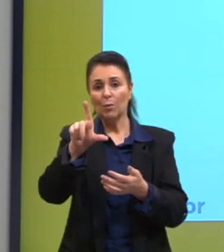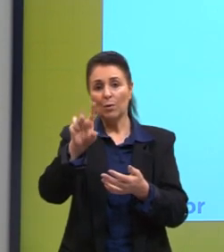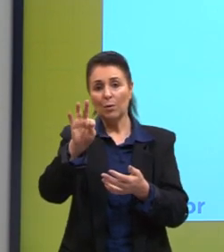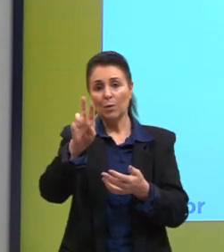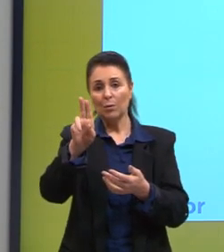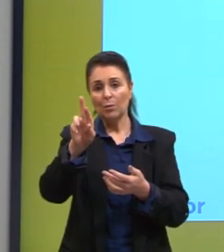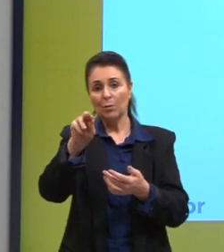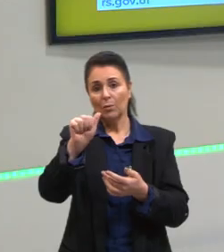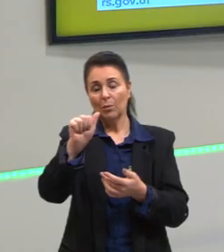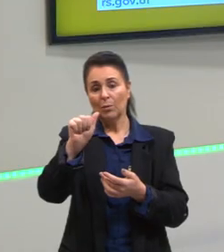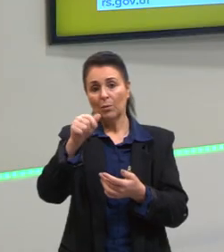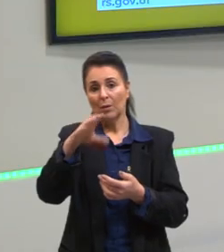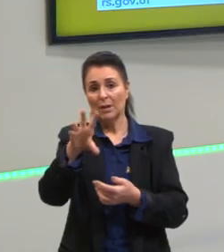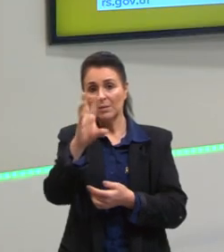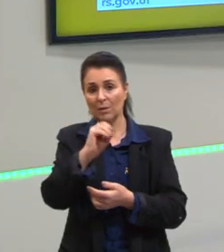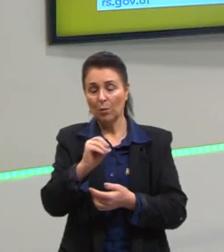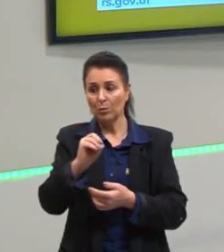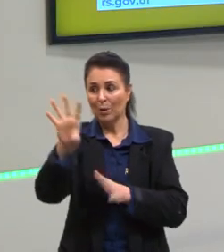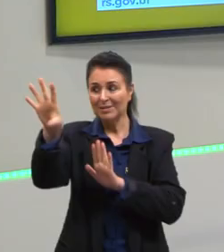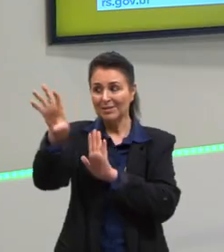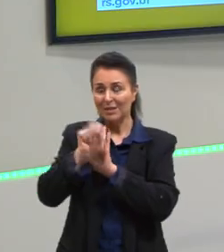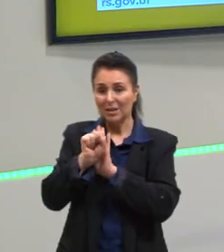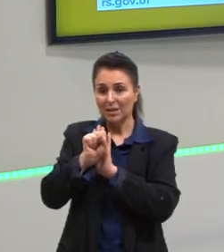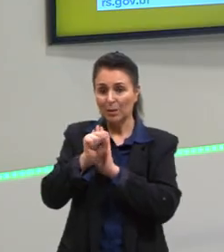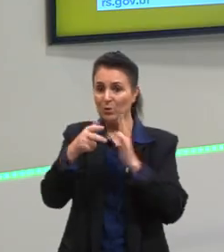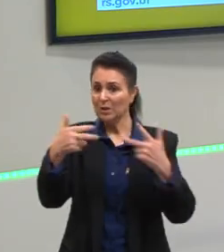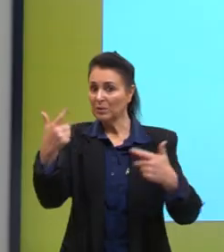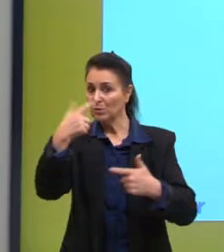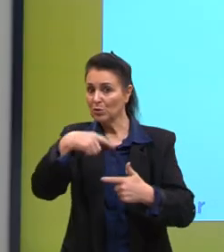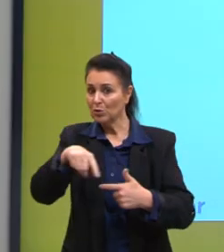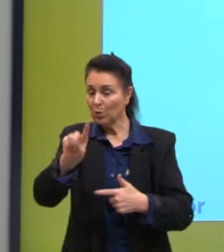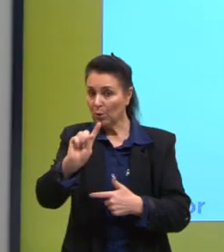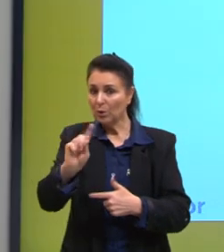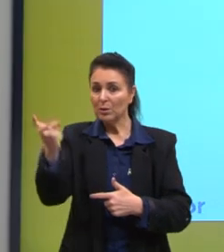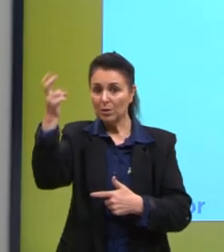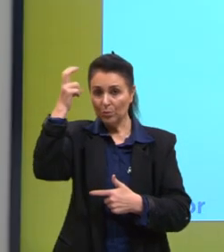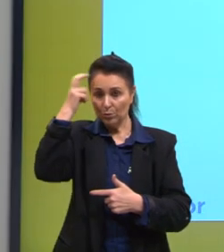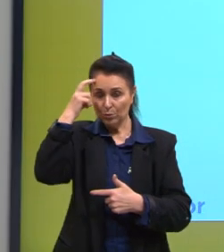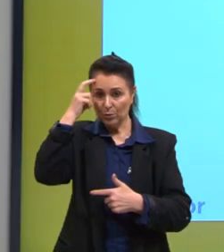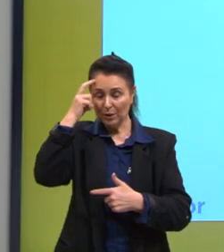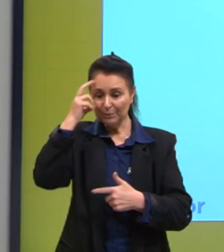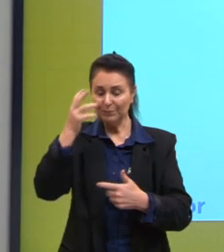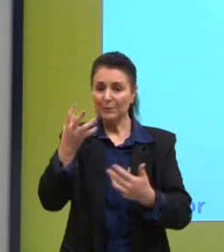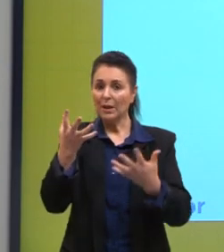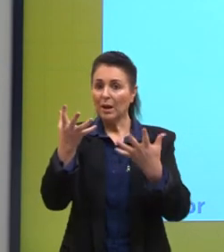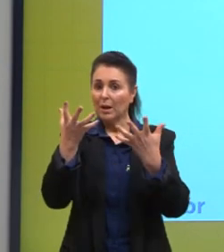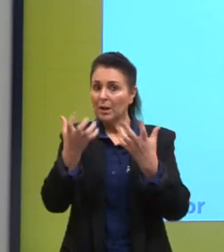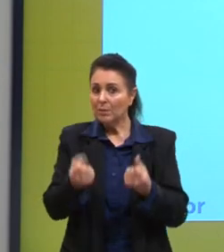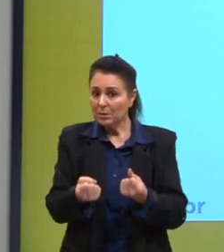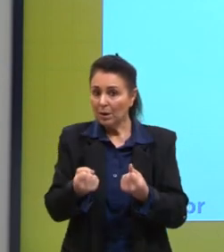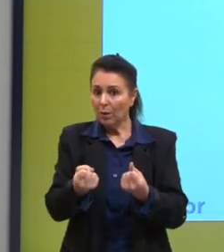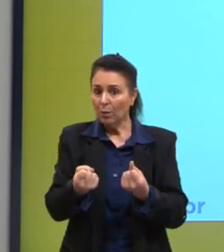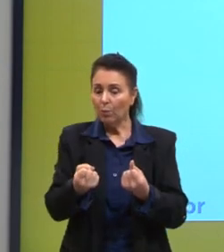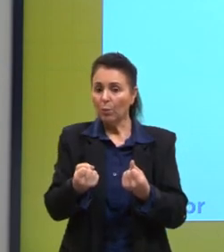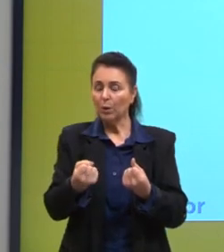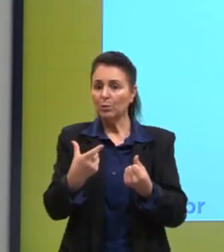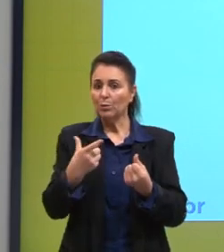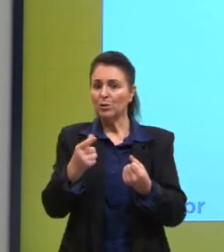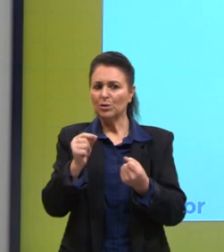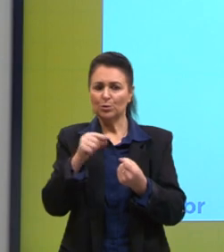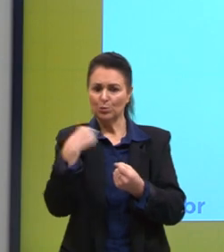nós adquirimos elementos de outras culturas. A assimilhação, quando nós somos completamente subjugados. As pessoas